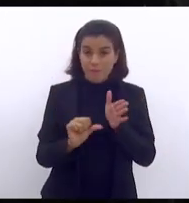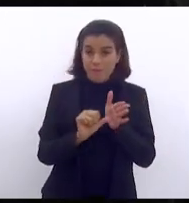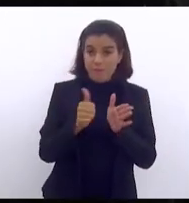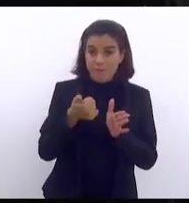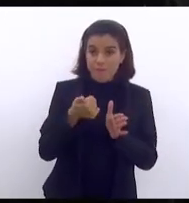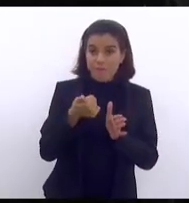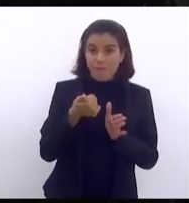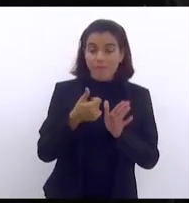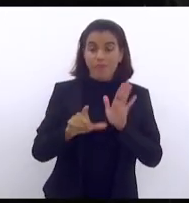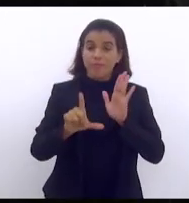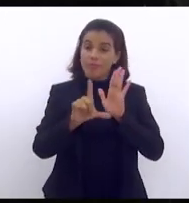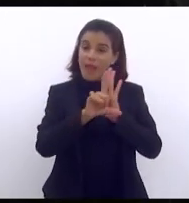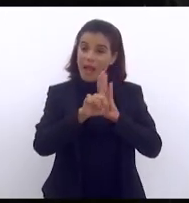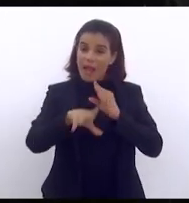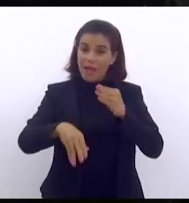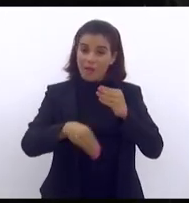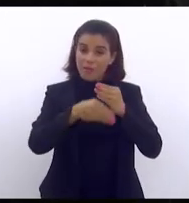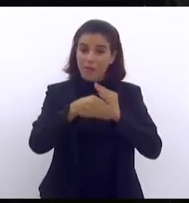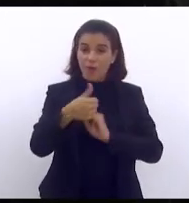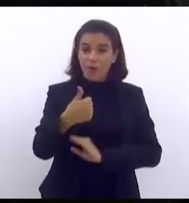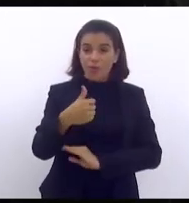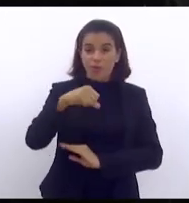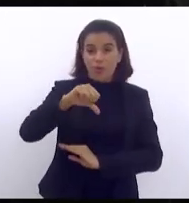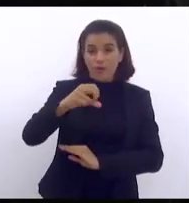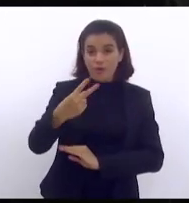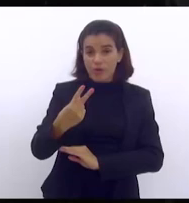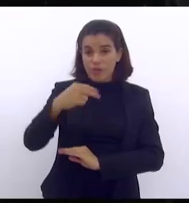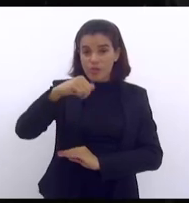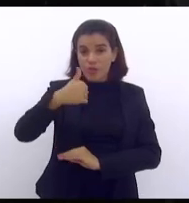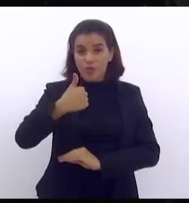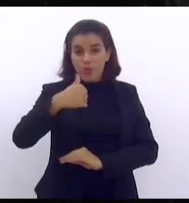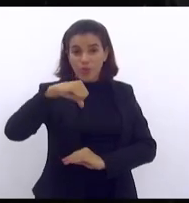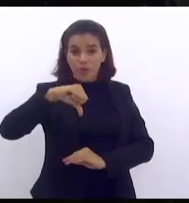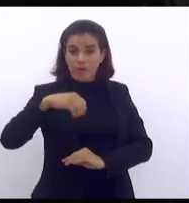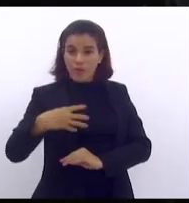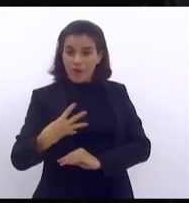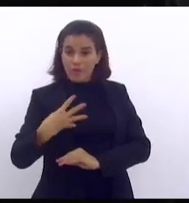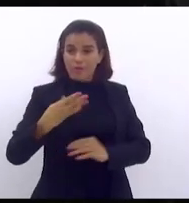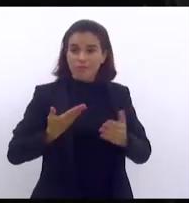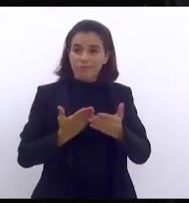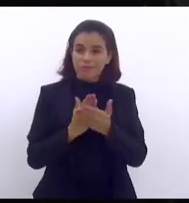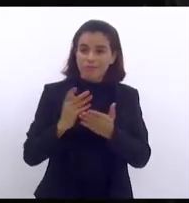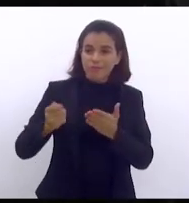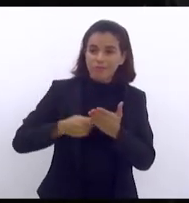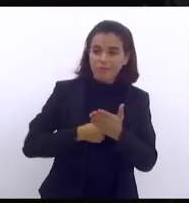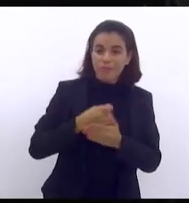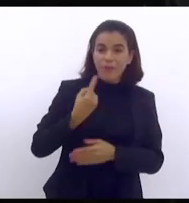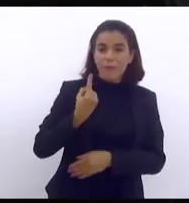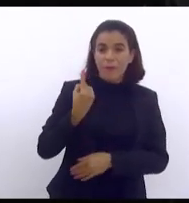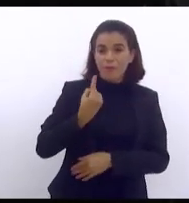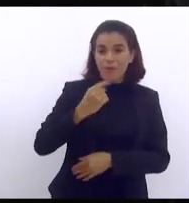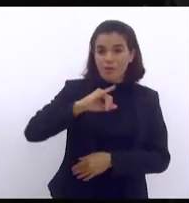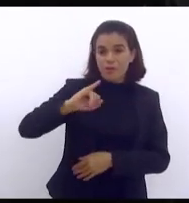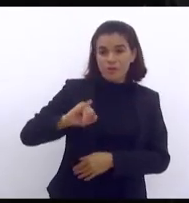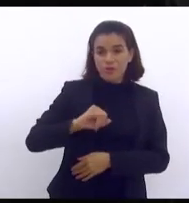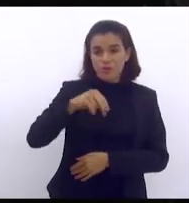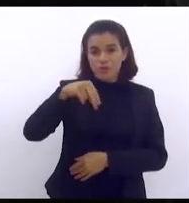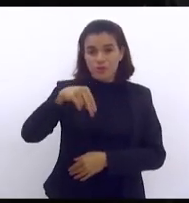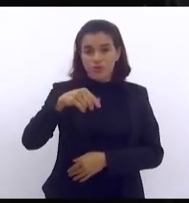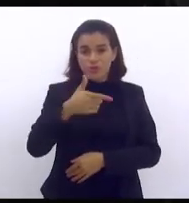lei complementar 192 e 194 promulgada em 1º de julho de 2022